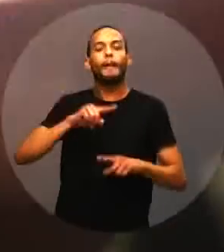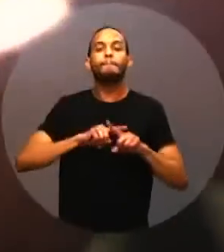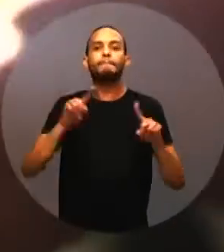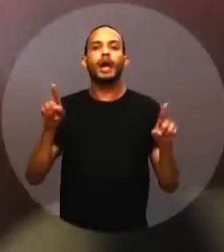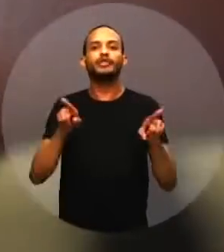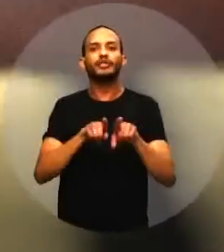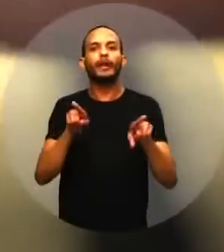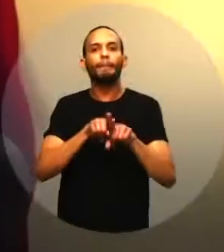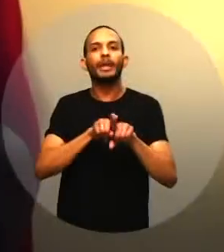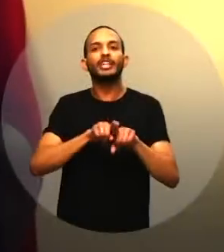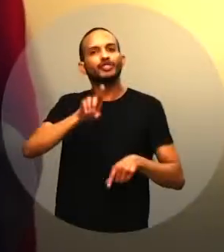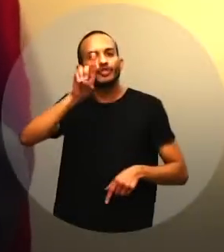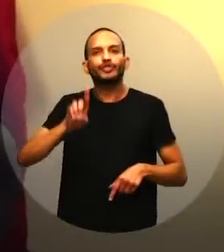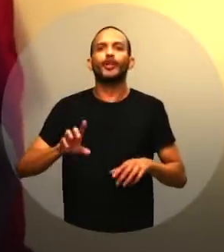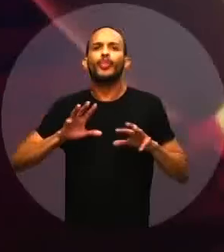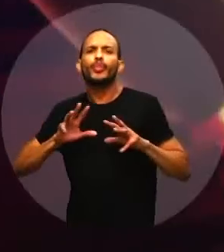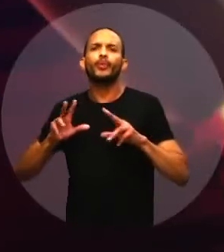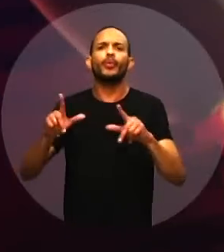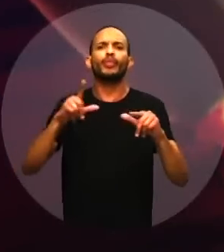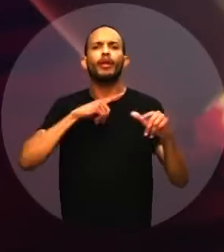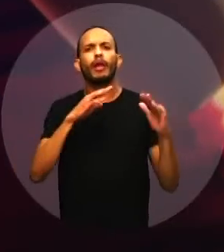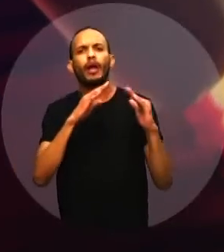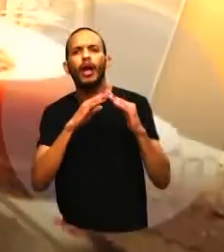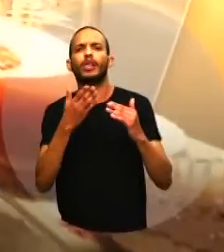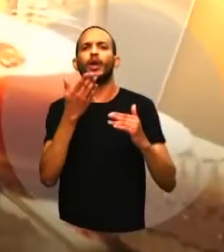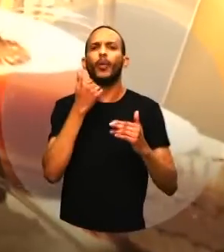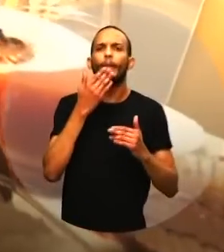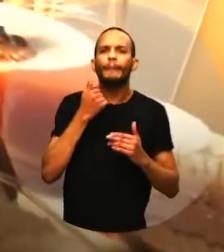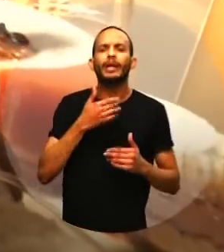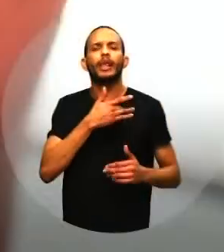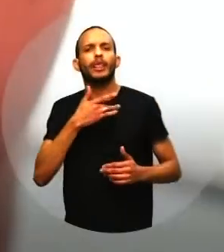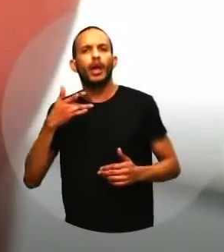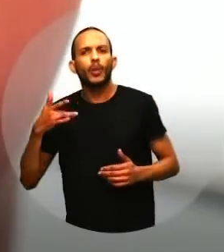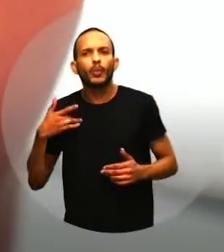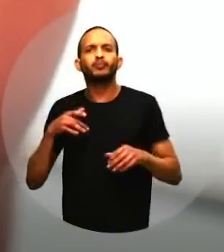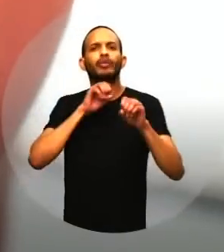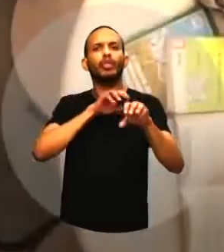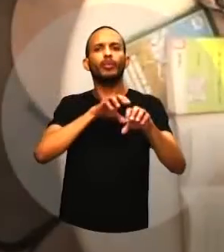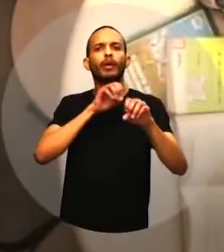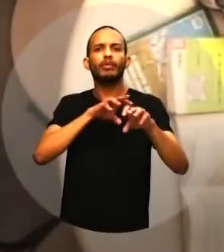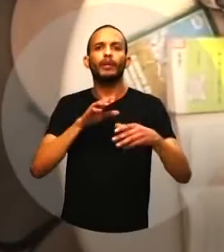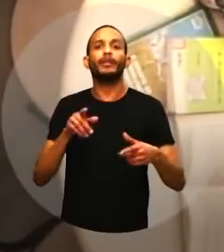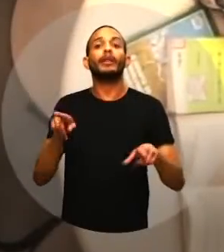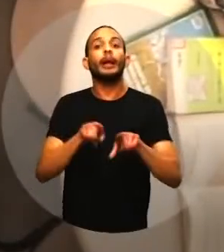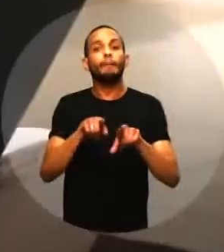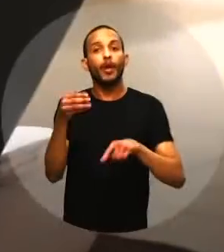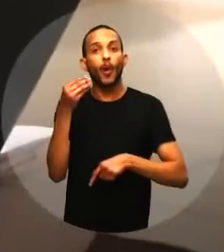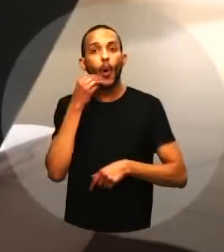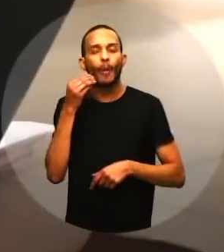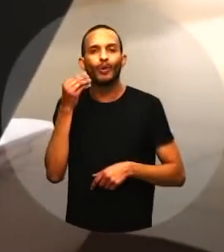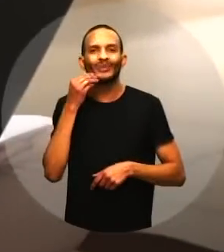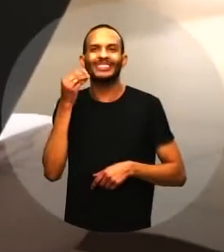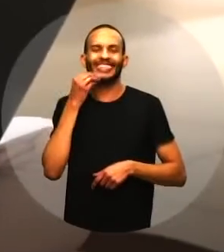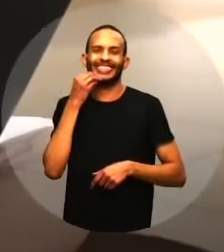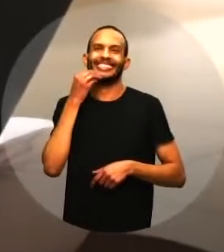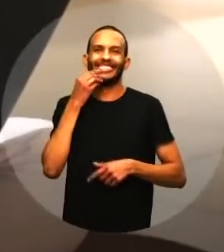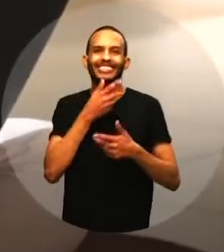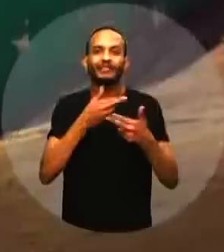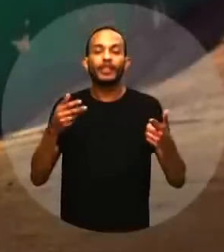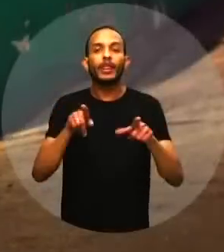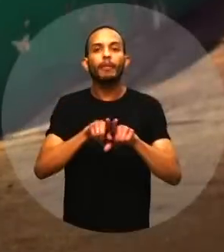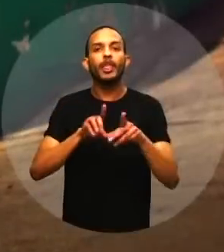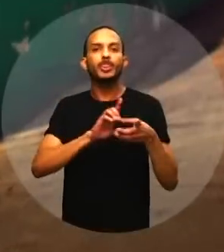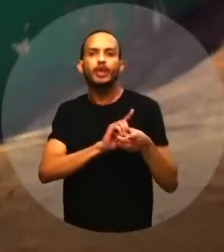Mas também o direito de todos terem casa, comida, saúde, educação e oportunidades